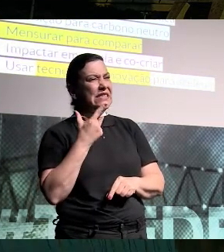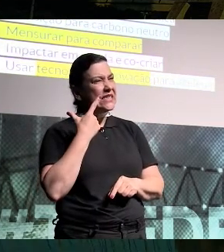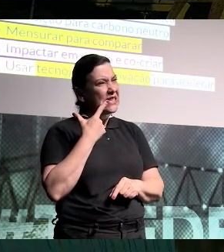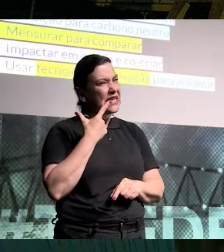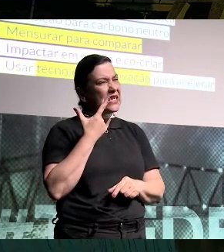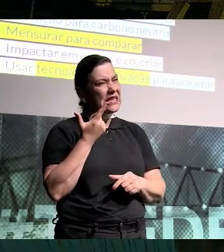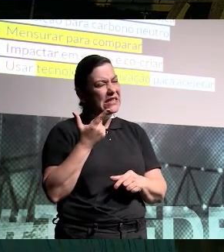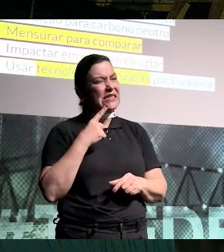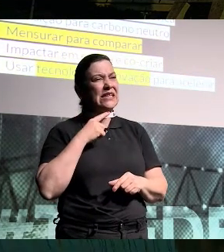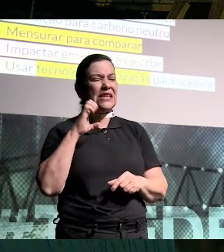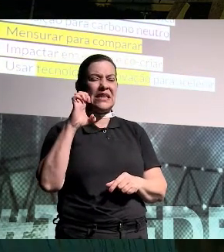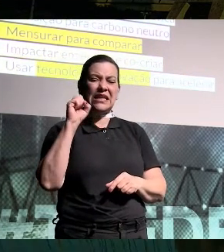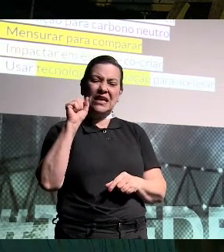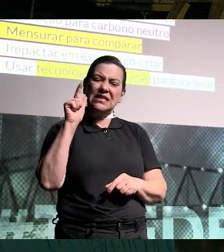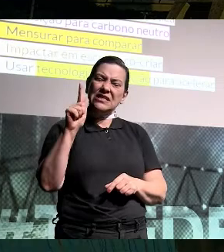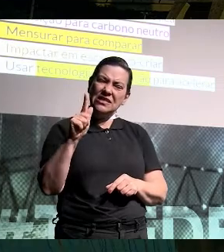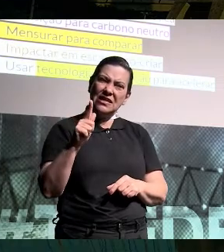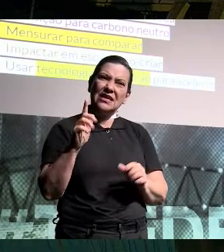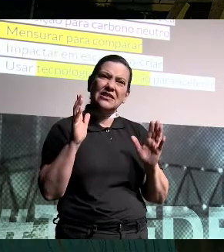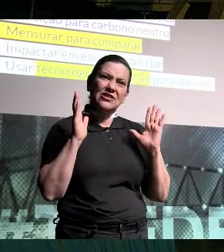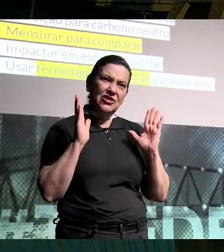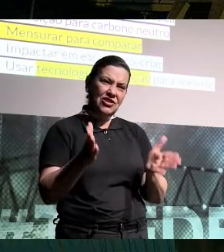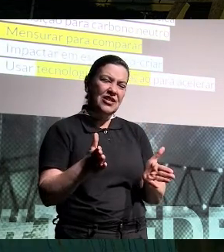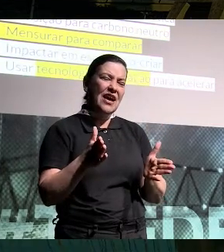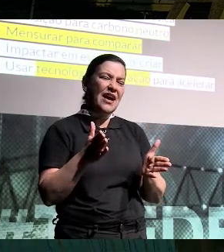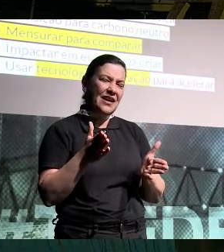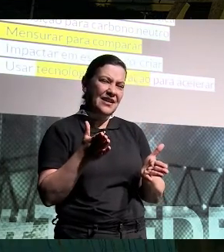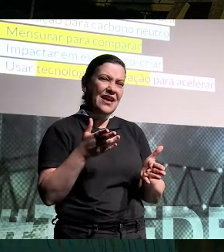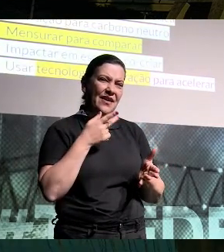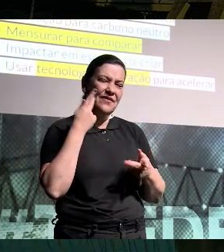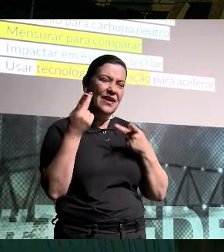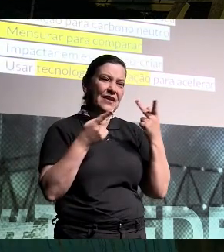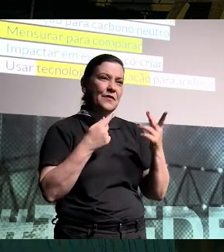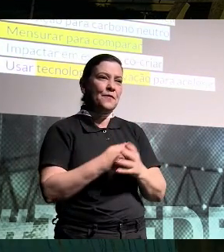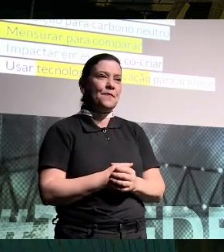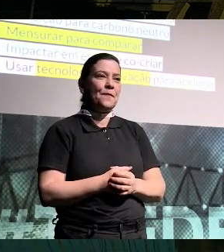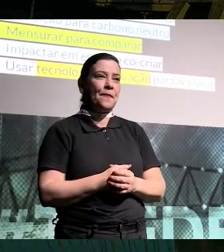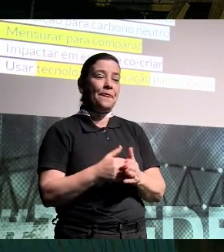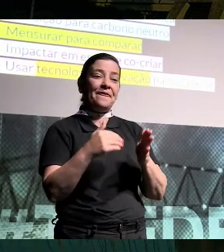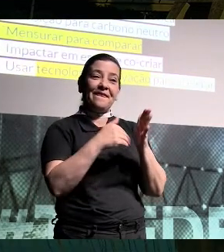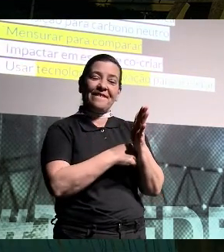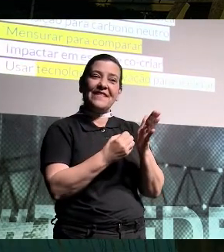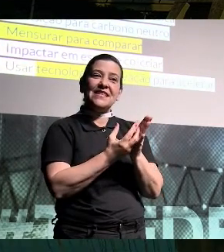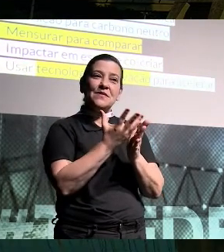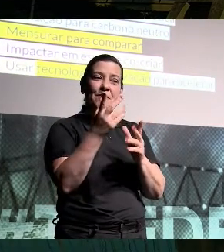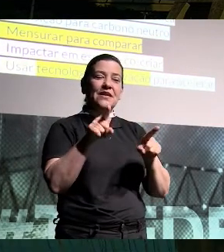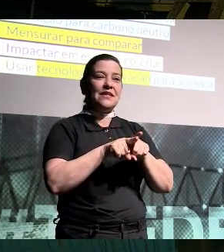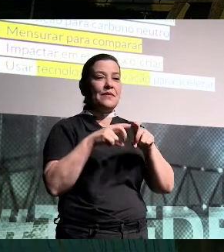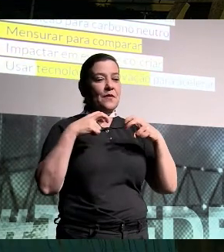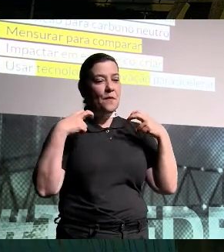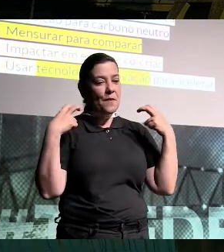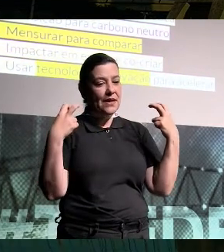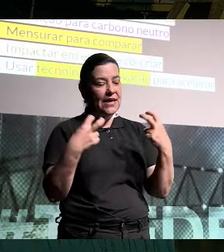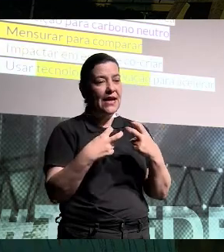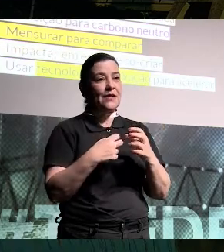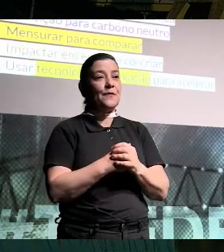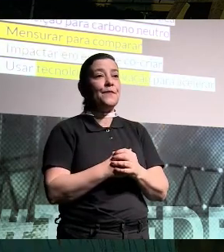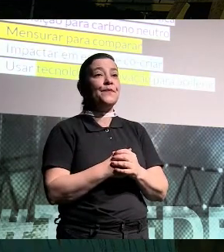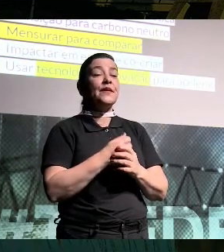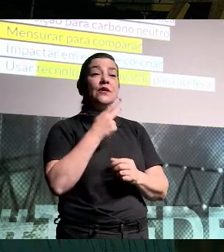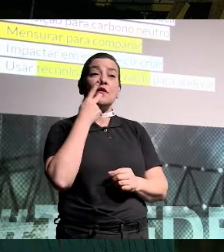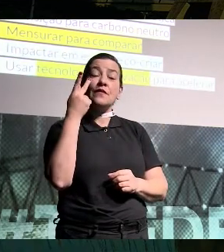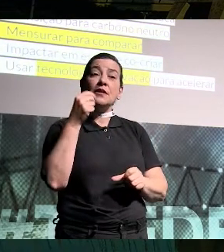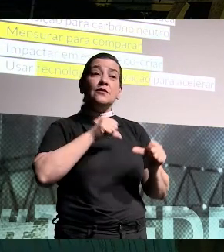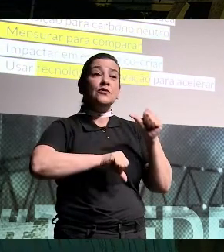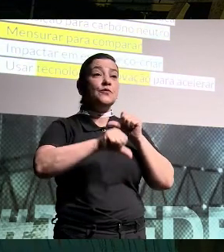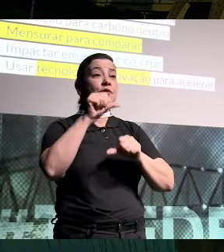espaço para muito ESG washing, como a gente diz. Bom, spoiler também do painel que a gente discutiu. E só porque eu estou falando de mudança